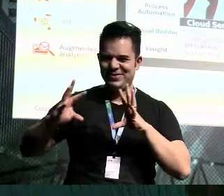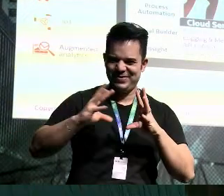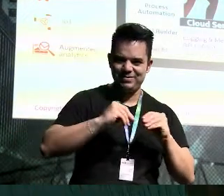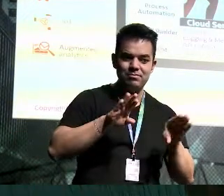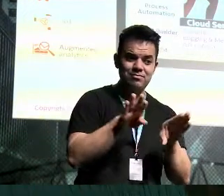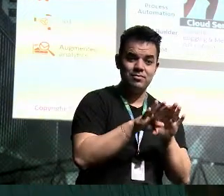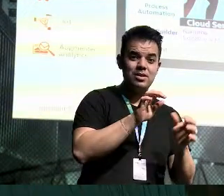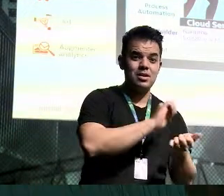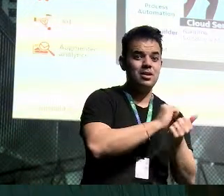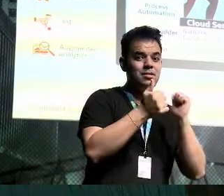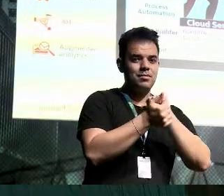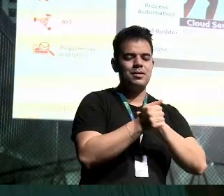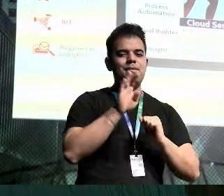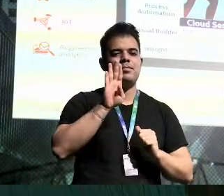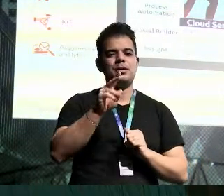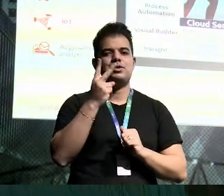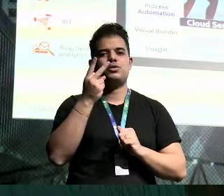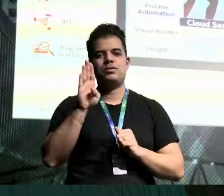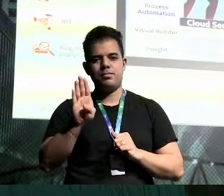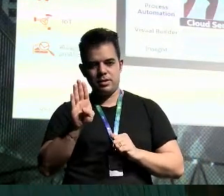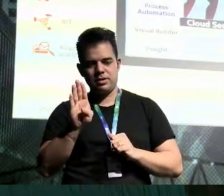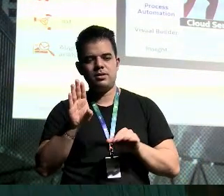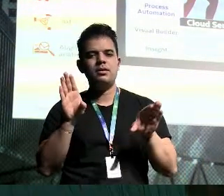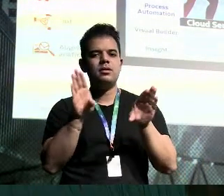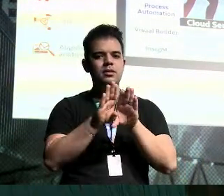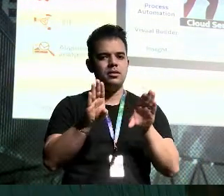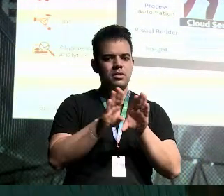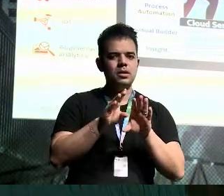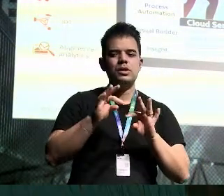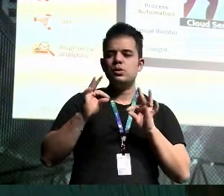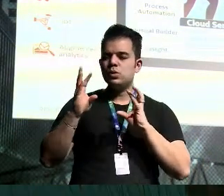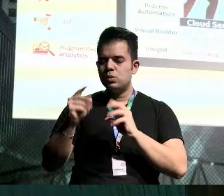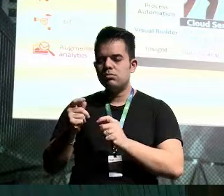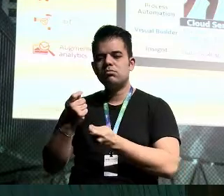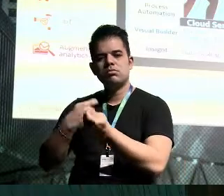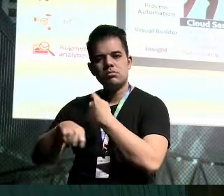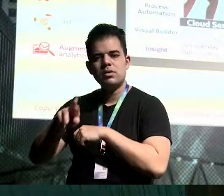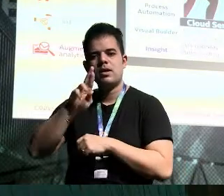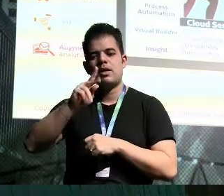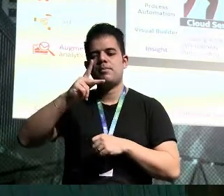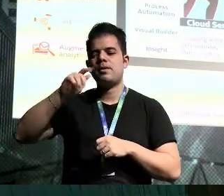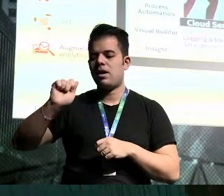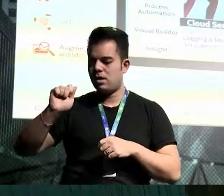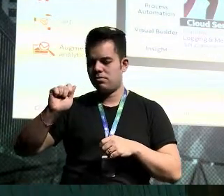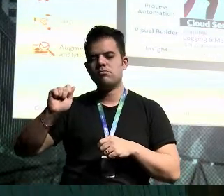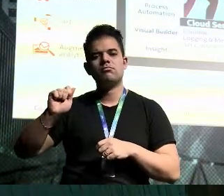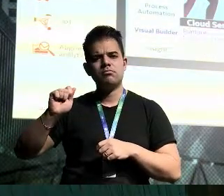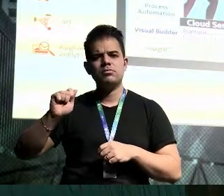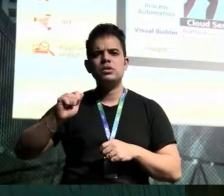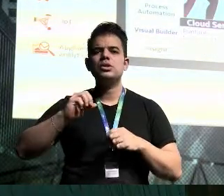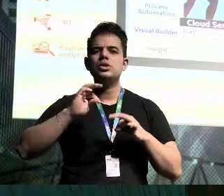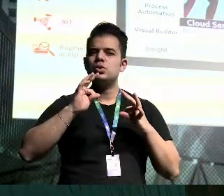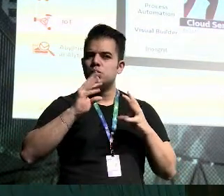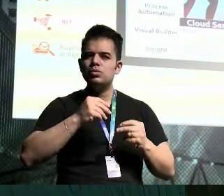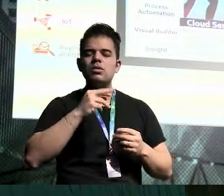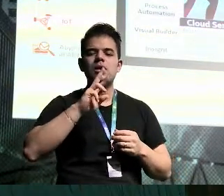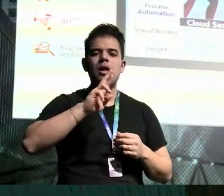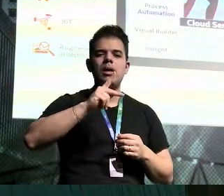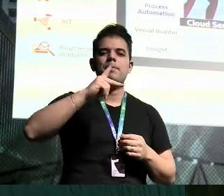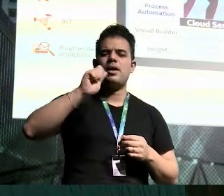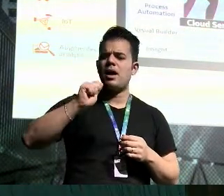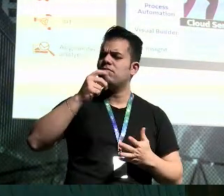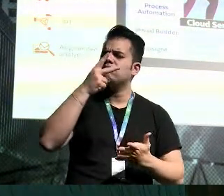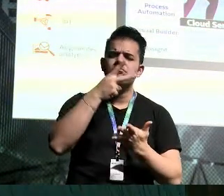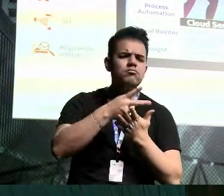Adapters, B2B, Recipients, Business Oscillation e RPA. E todo mundo fala de Hyper-Tomation e fala direto no